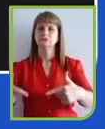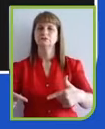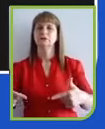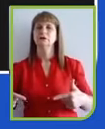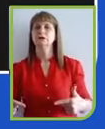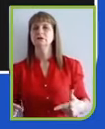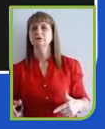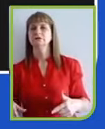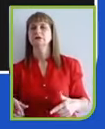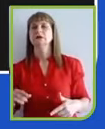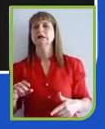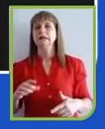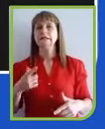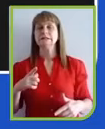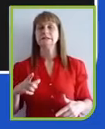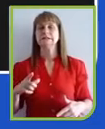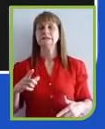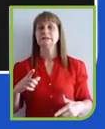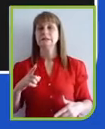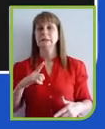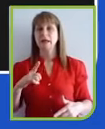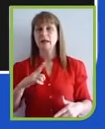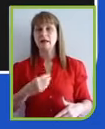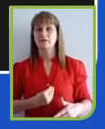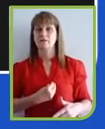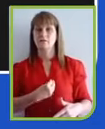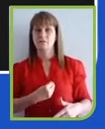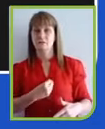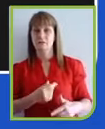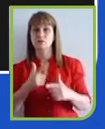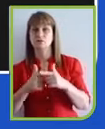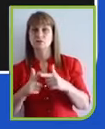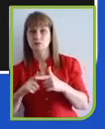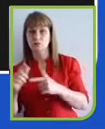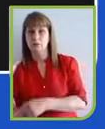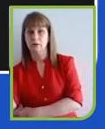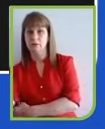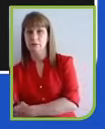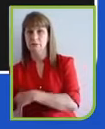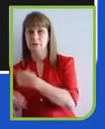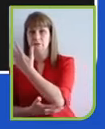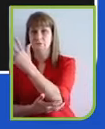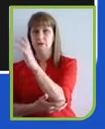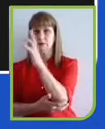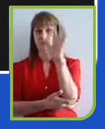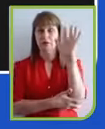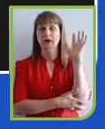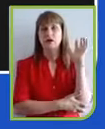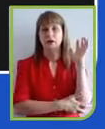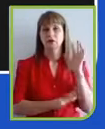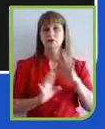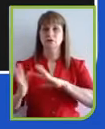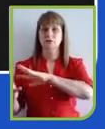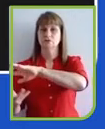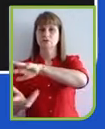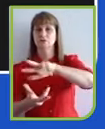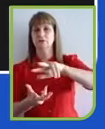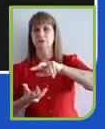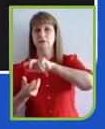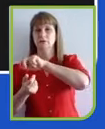direta ou indiretamente, e que viverão desafios relacionados a